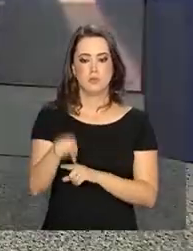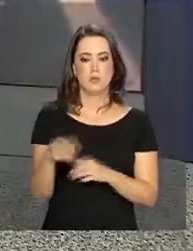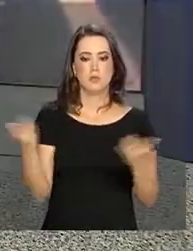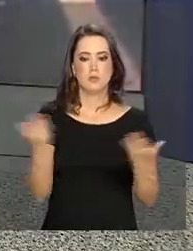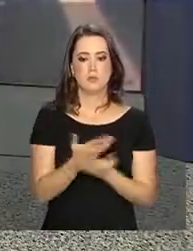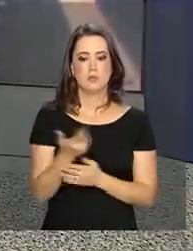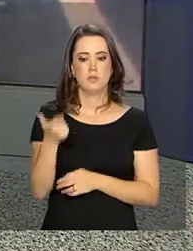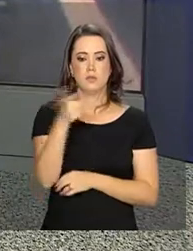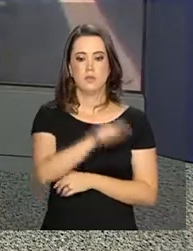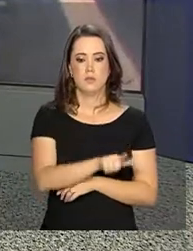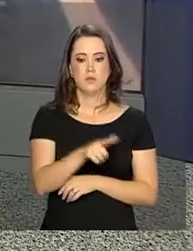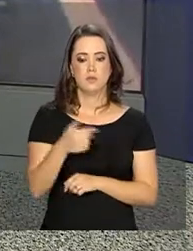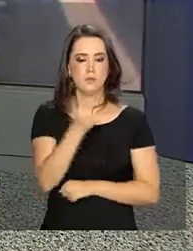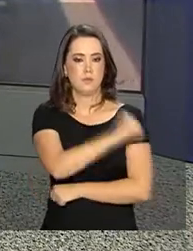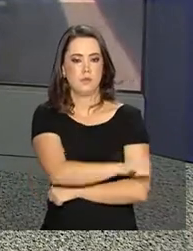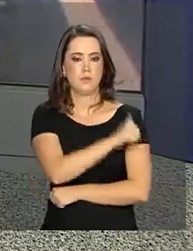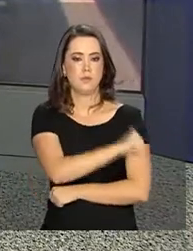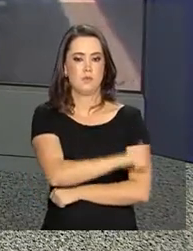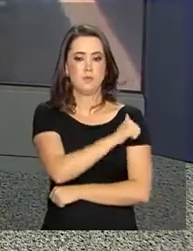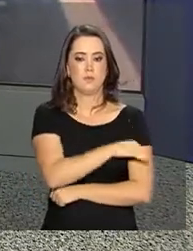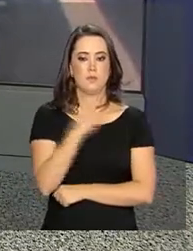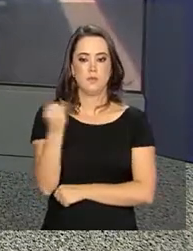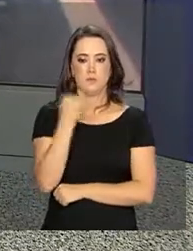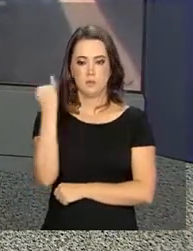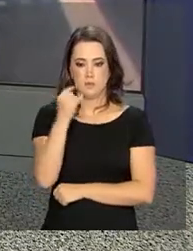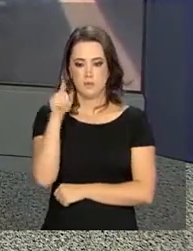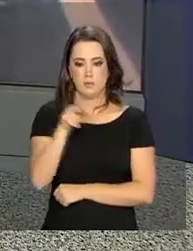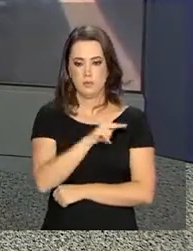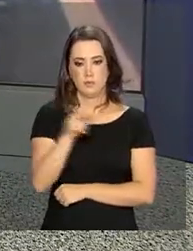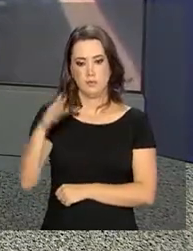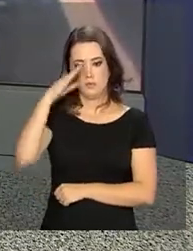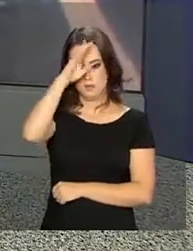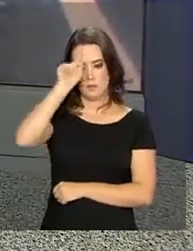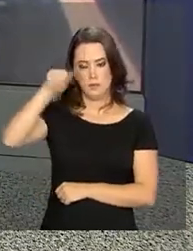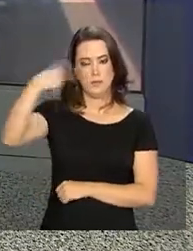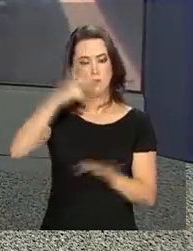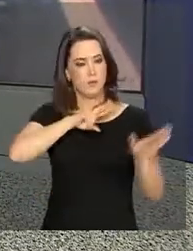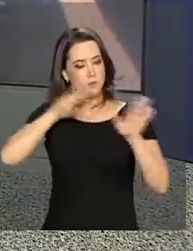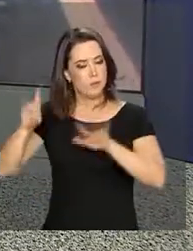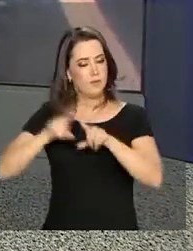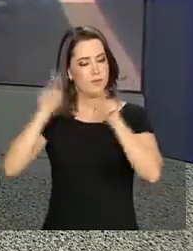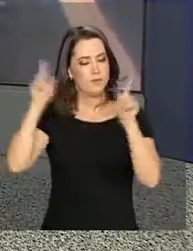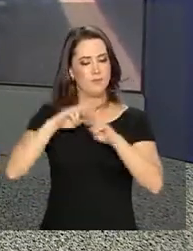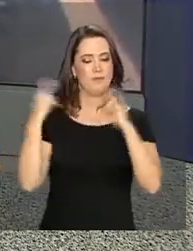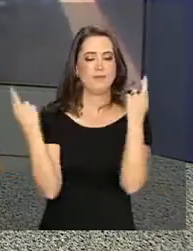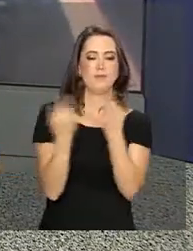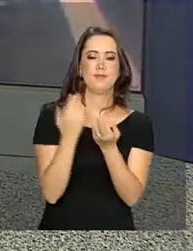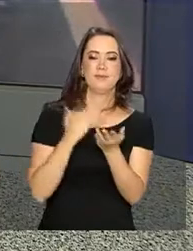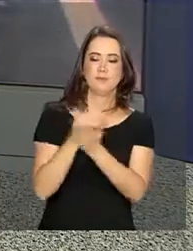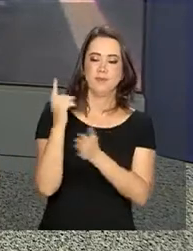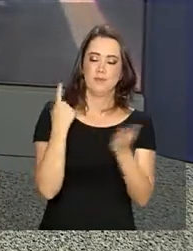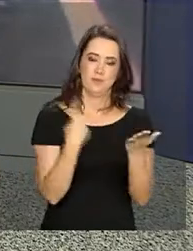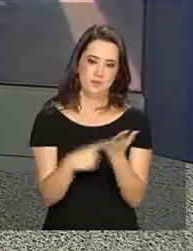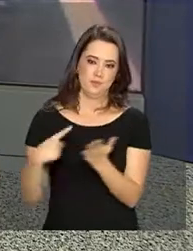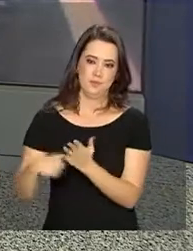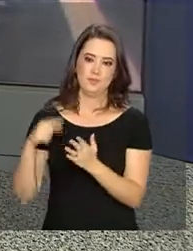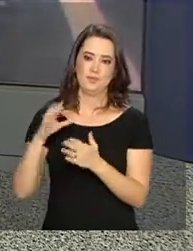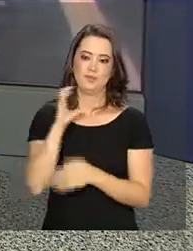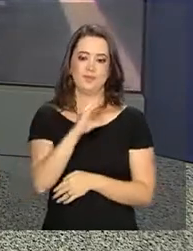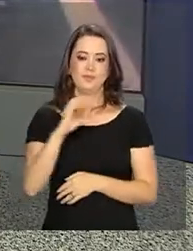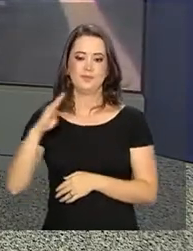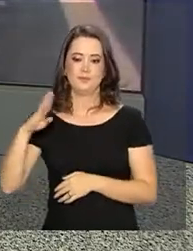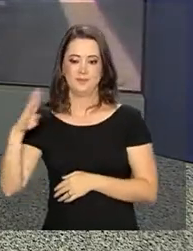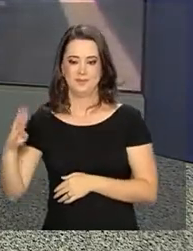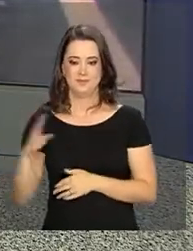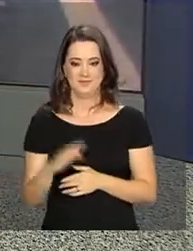Hoje, retorna para o Rio de Janeiro, portanto, a agenda do presidente eleito só na semana que vem, mas as reuniões continuam aqui no Centro Cultural Banco